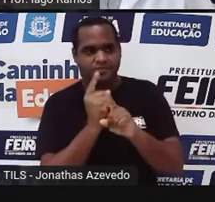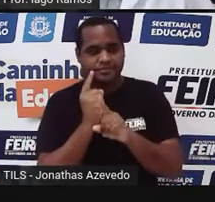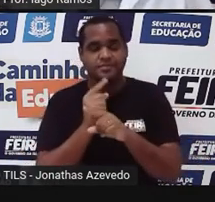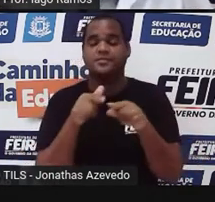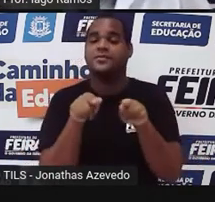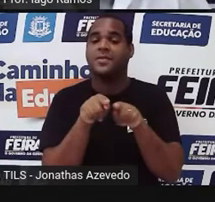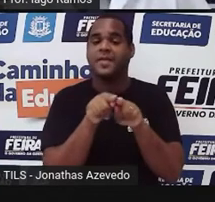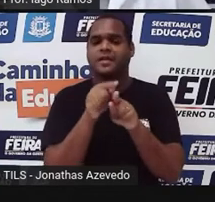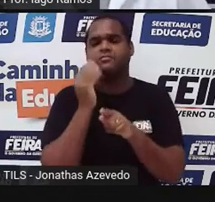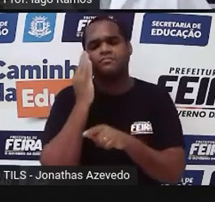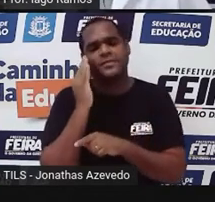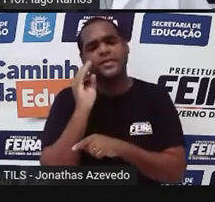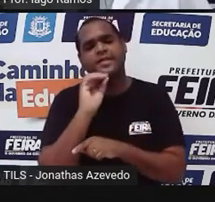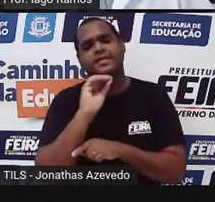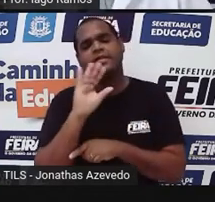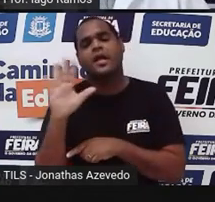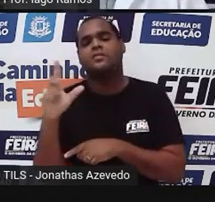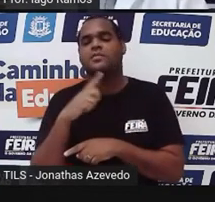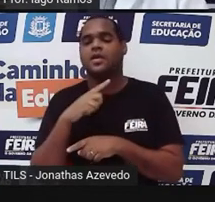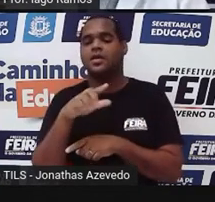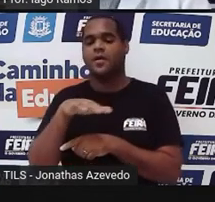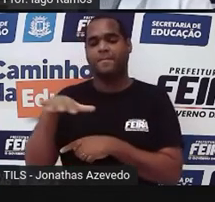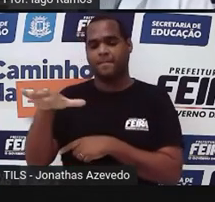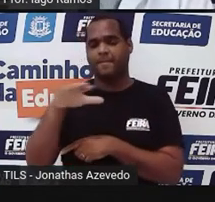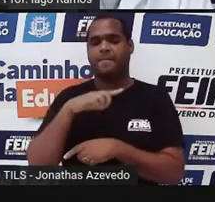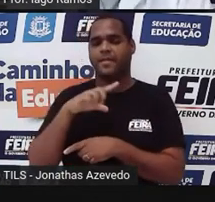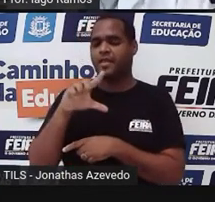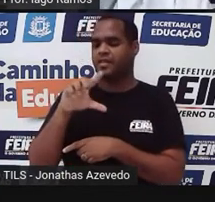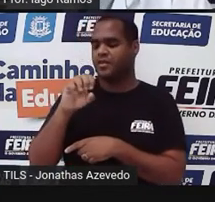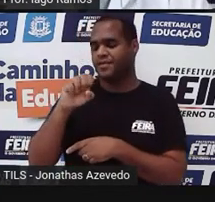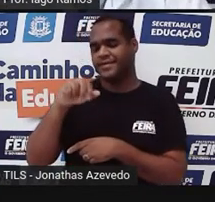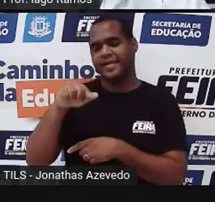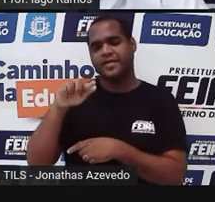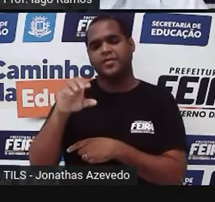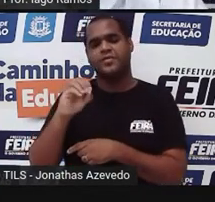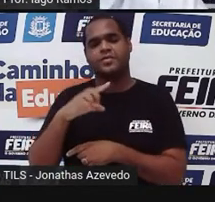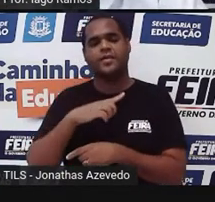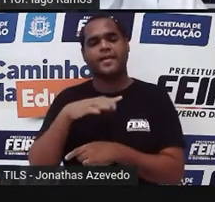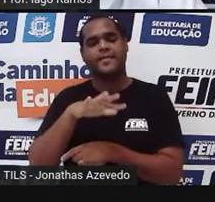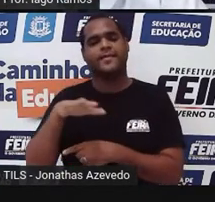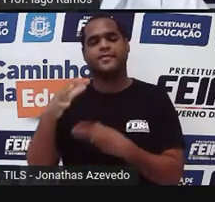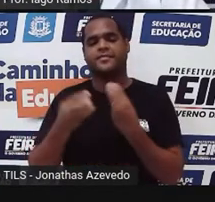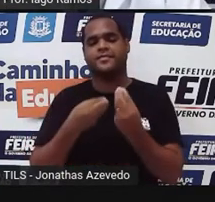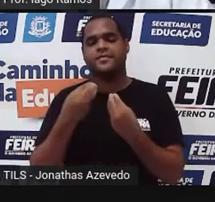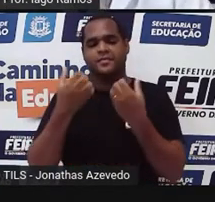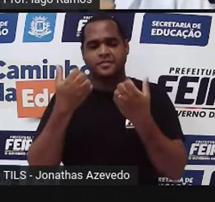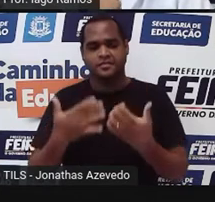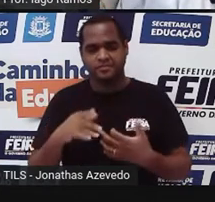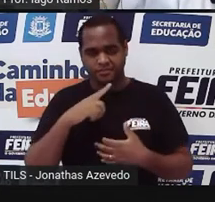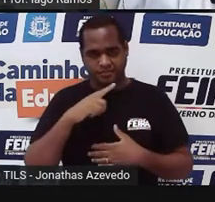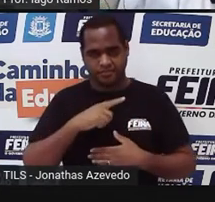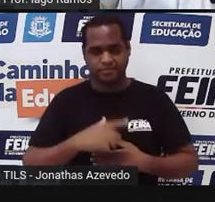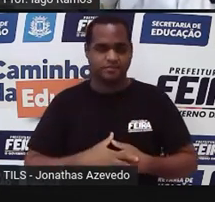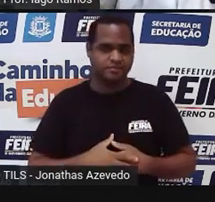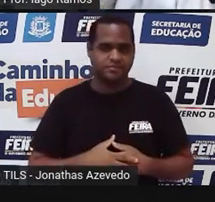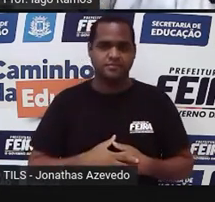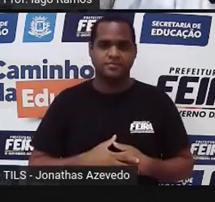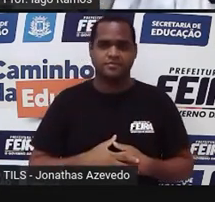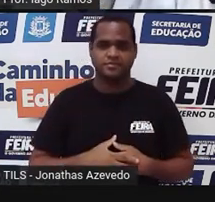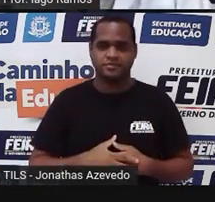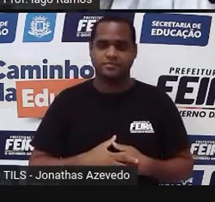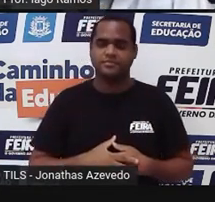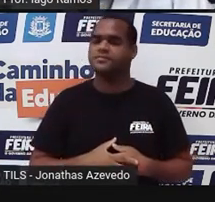como é que se calcula a área de um losango, tá bom? Então, olha só. Tem uma situação aqui, eu quero que você analise